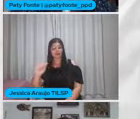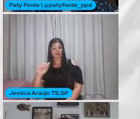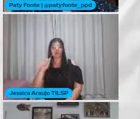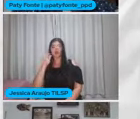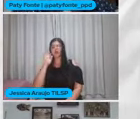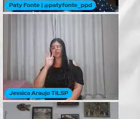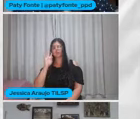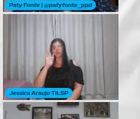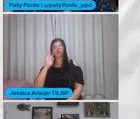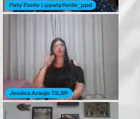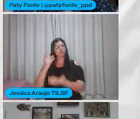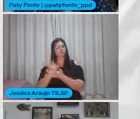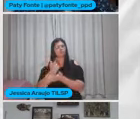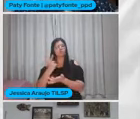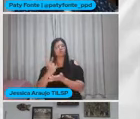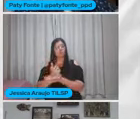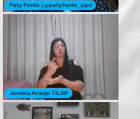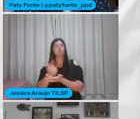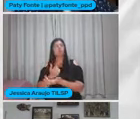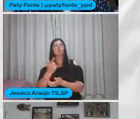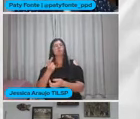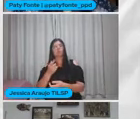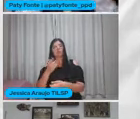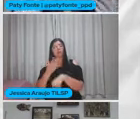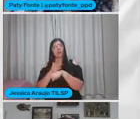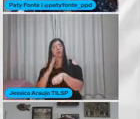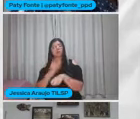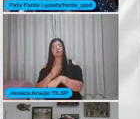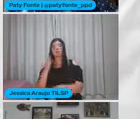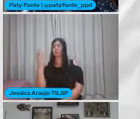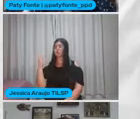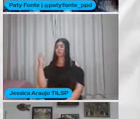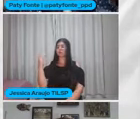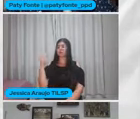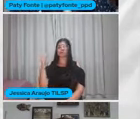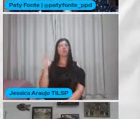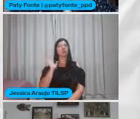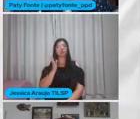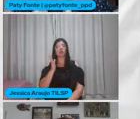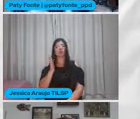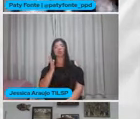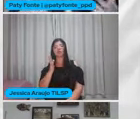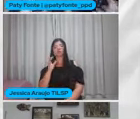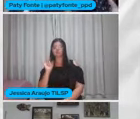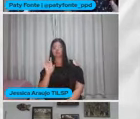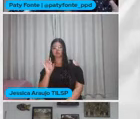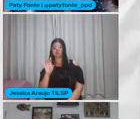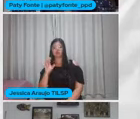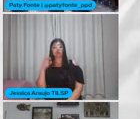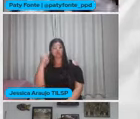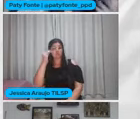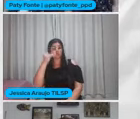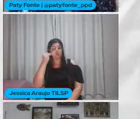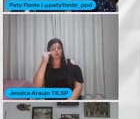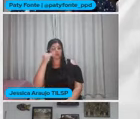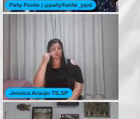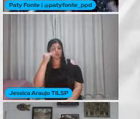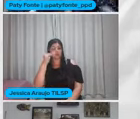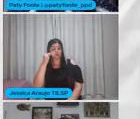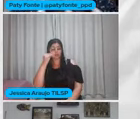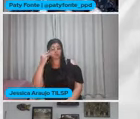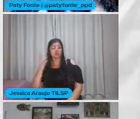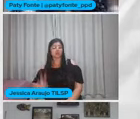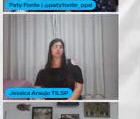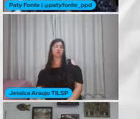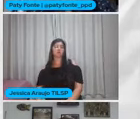práticos Porque a biologia Ciências Ela já promove isso Já é por si só Experiência Vivência